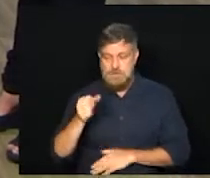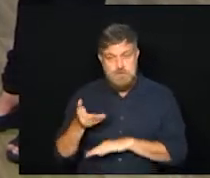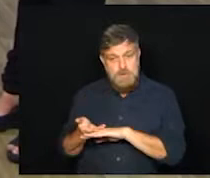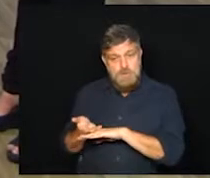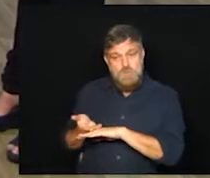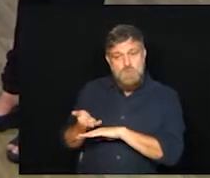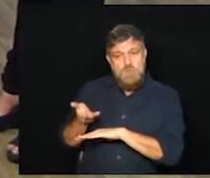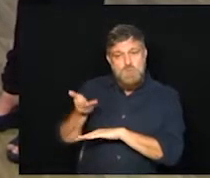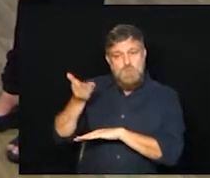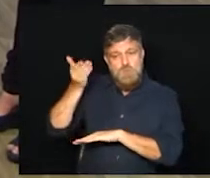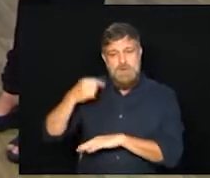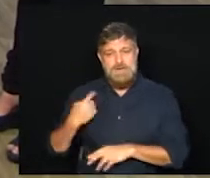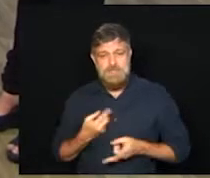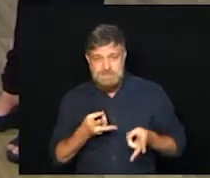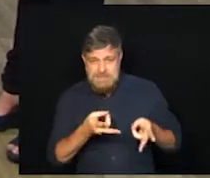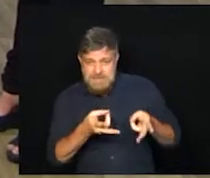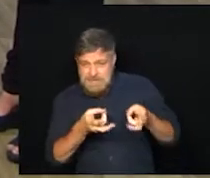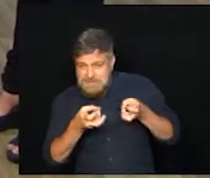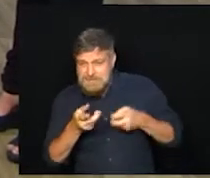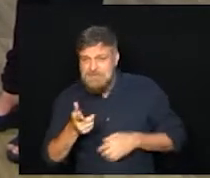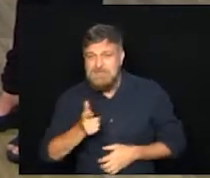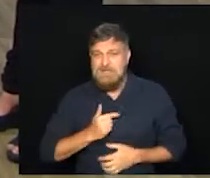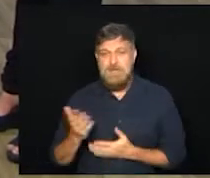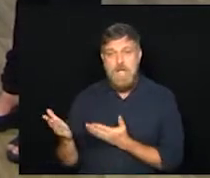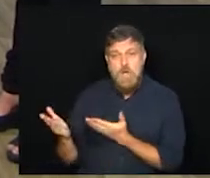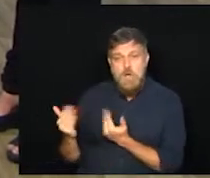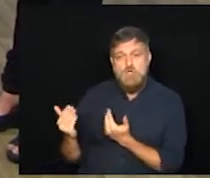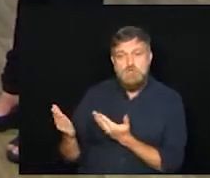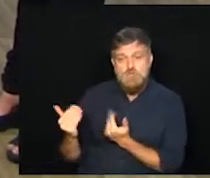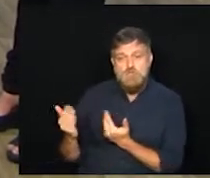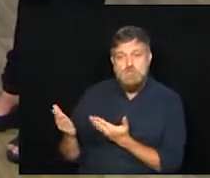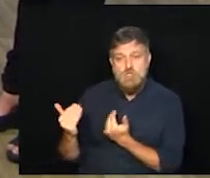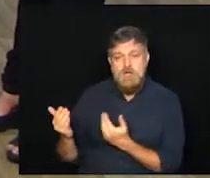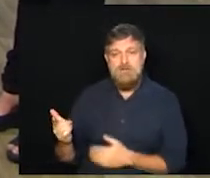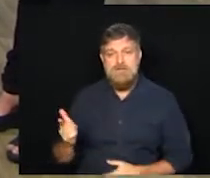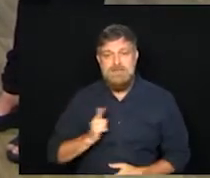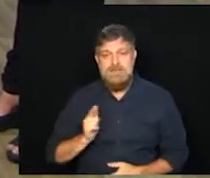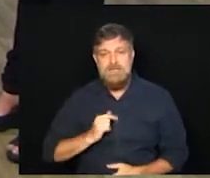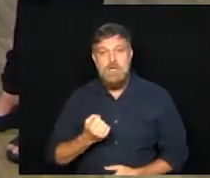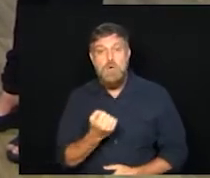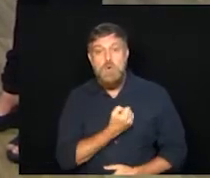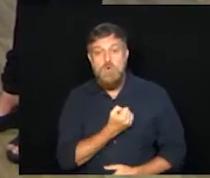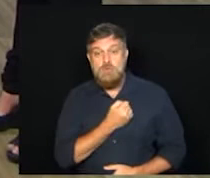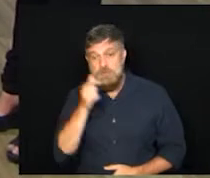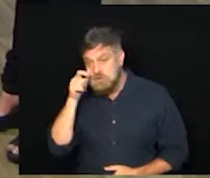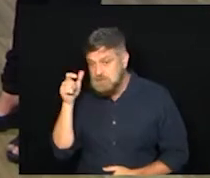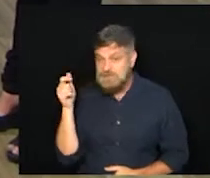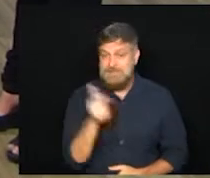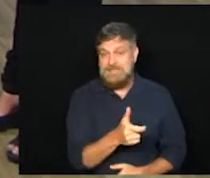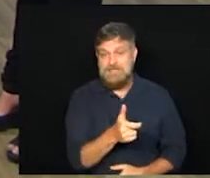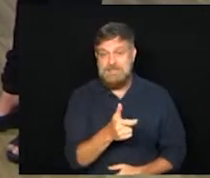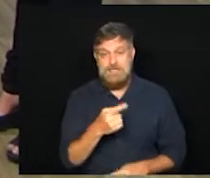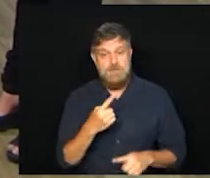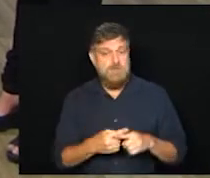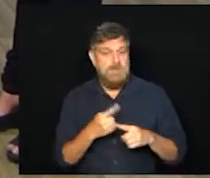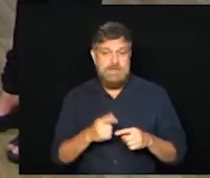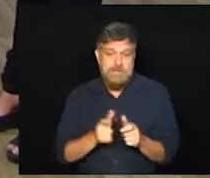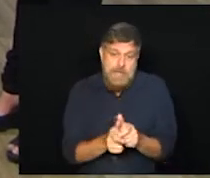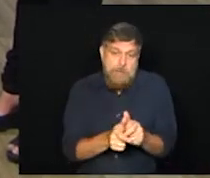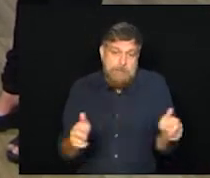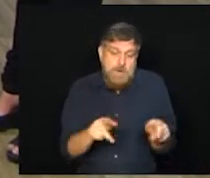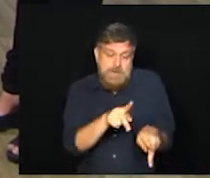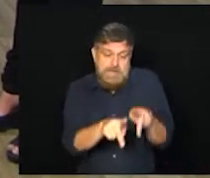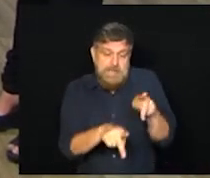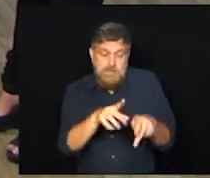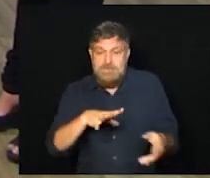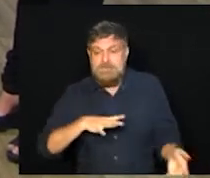então a gente percebe que agora quanto mais jovem a população, maior é o número de interessados, porque é a grande parte da população